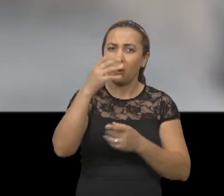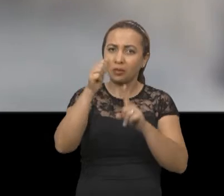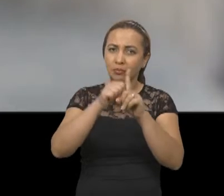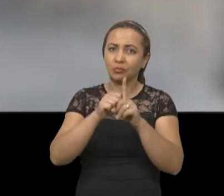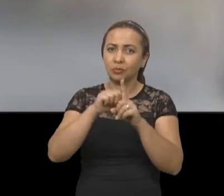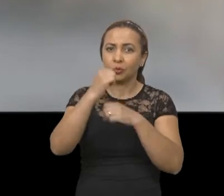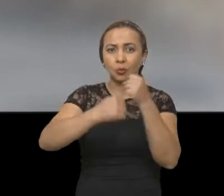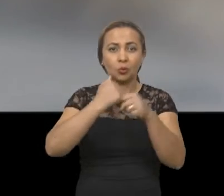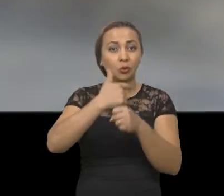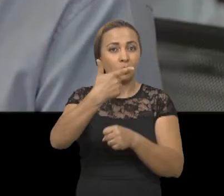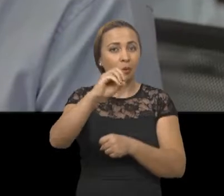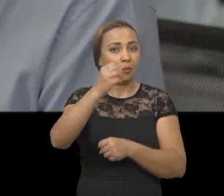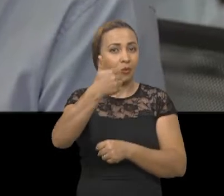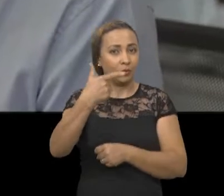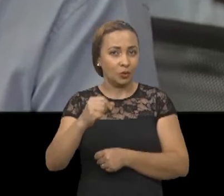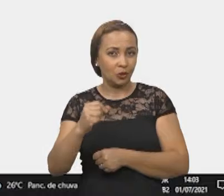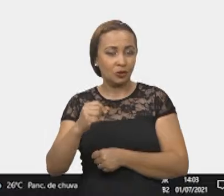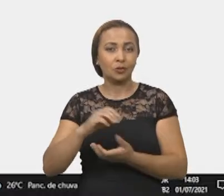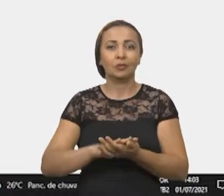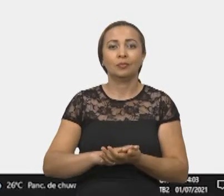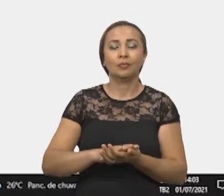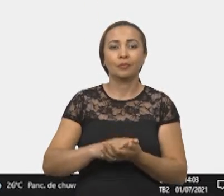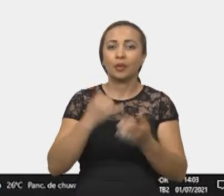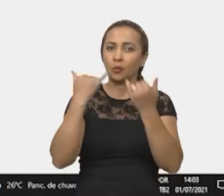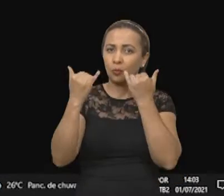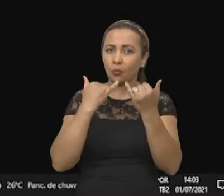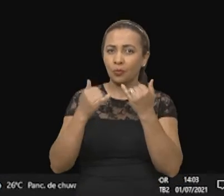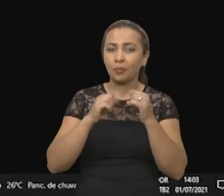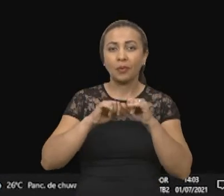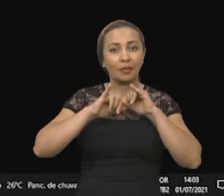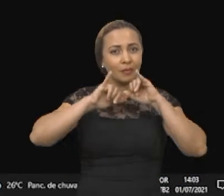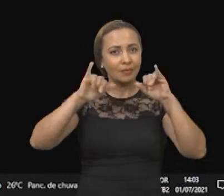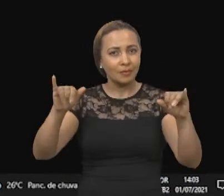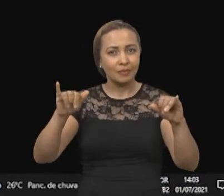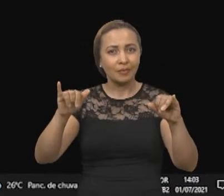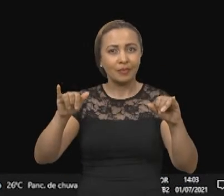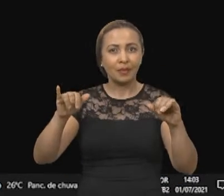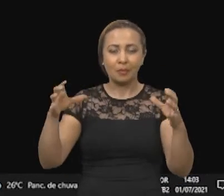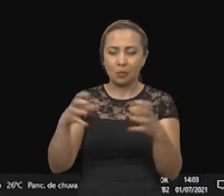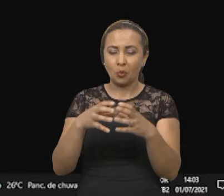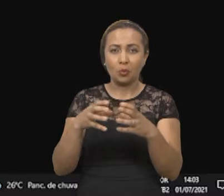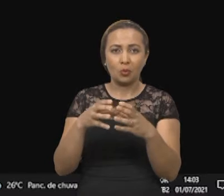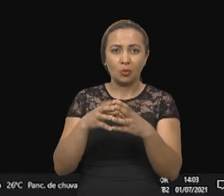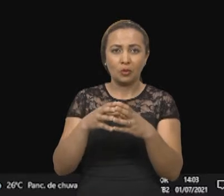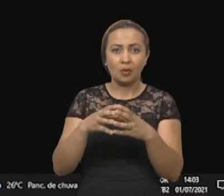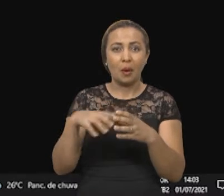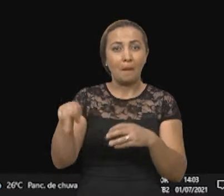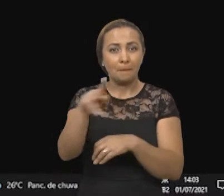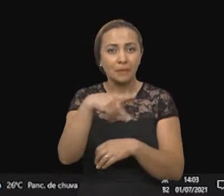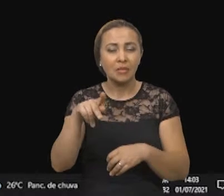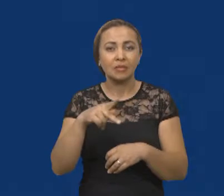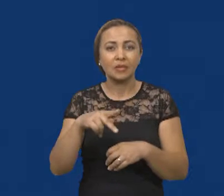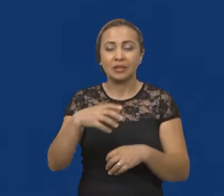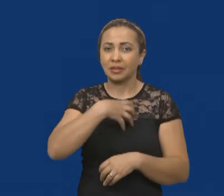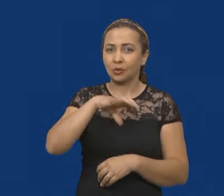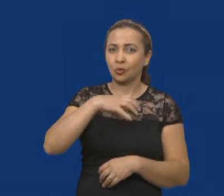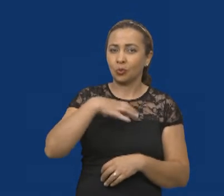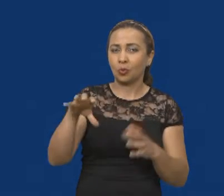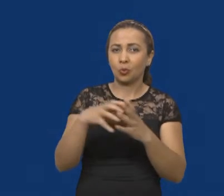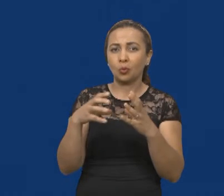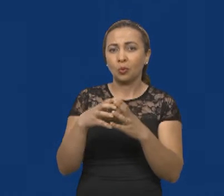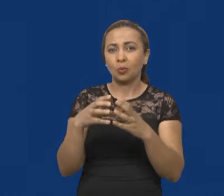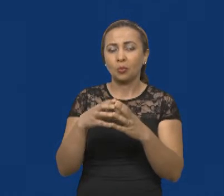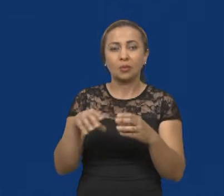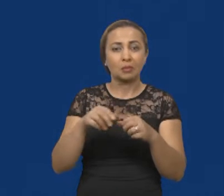quatro meses no ano de 2020. O informe, publicado pelo Coletivas Periféricas de Salvador e pelo